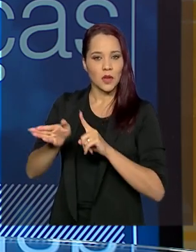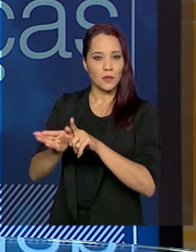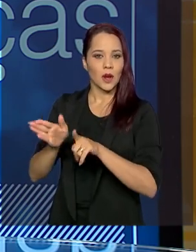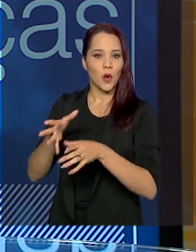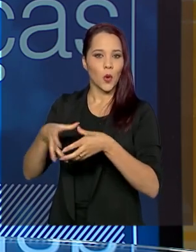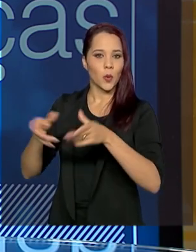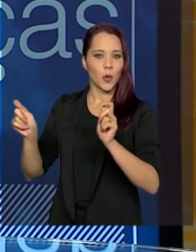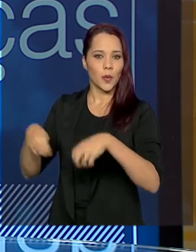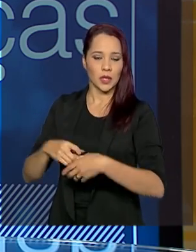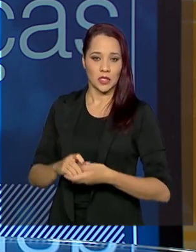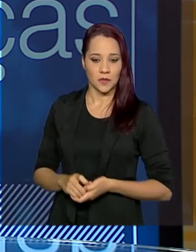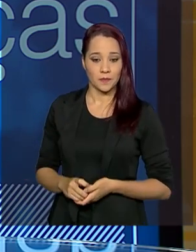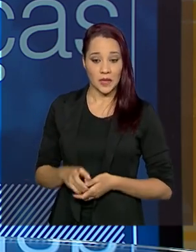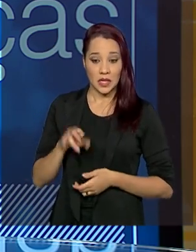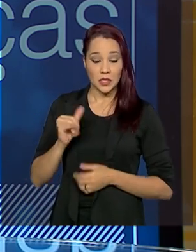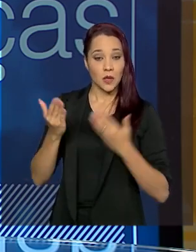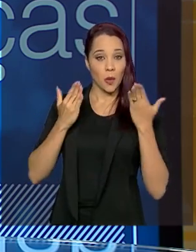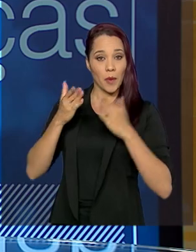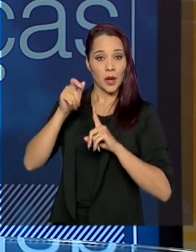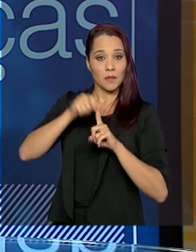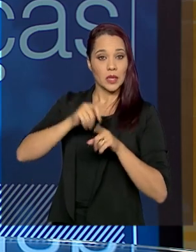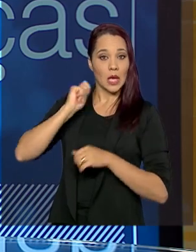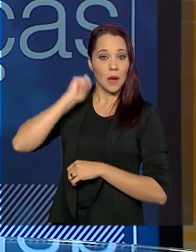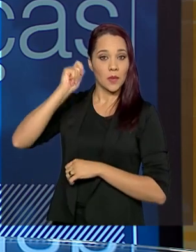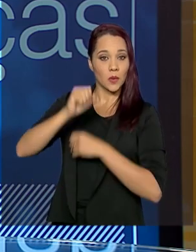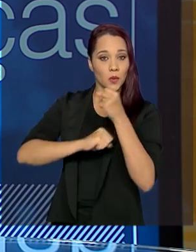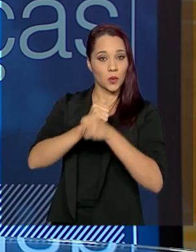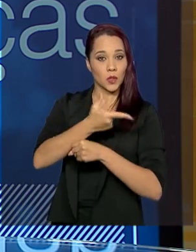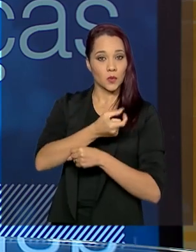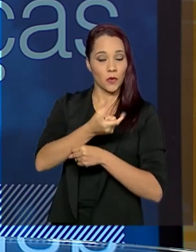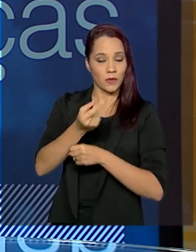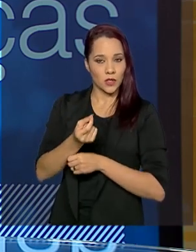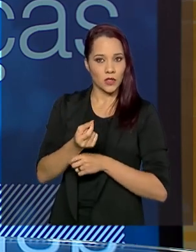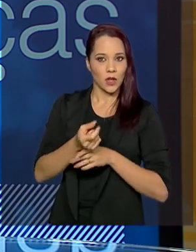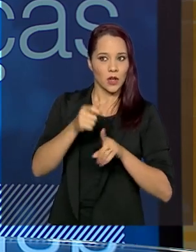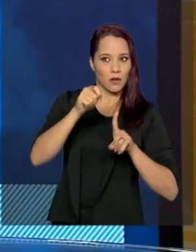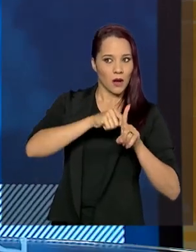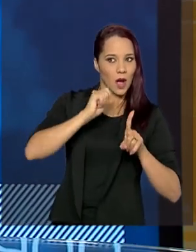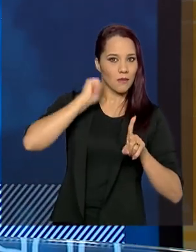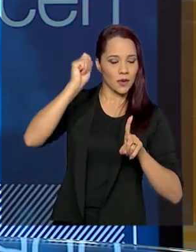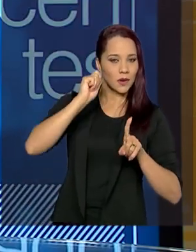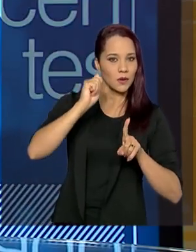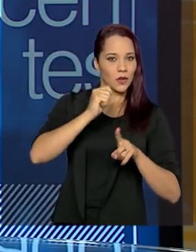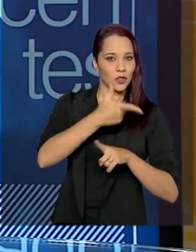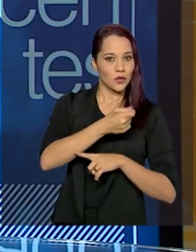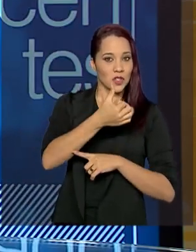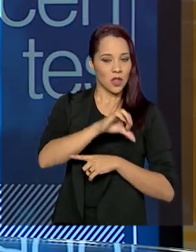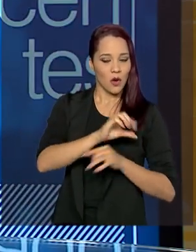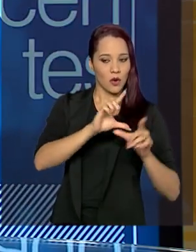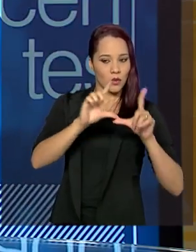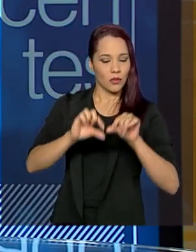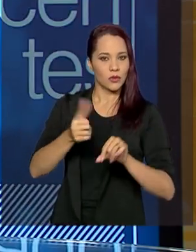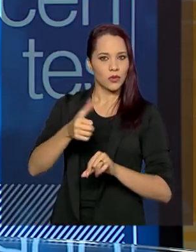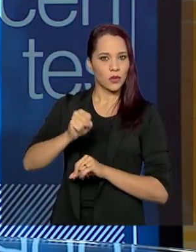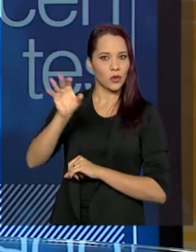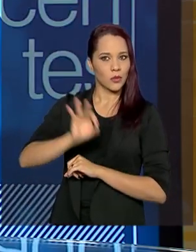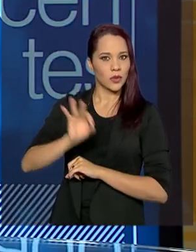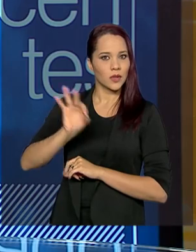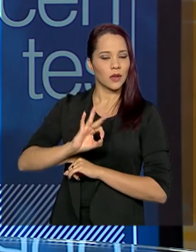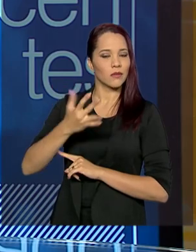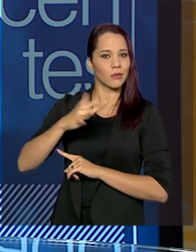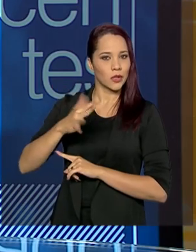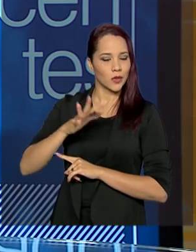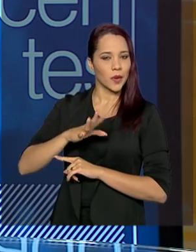competentes. Se você compara abril de 2020 com abril de 2019, houve uma redução de 18%, aproximadamente,